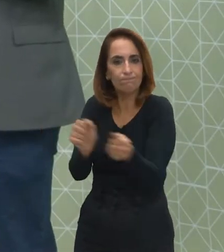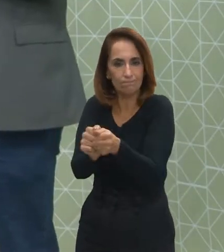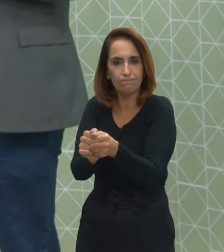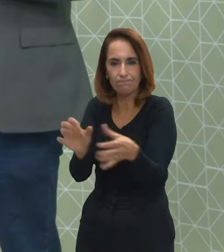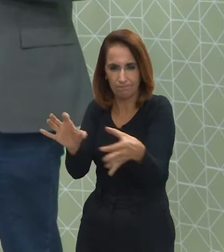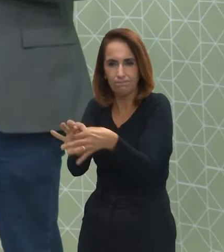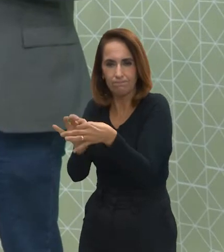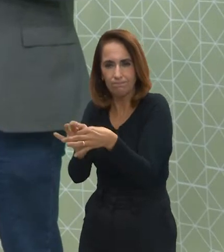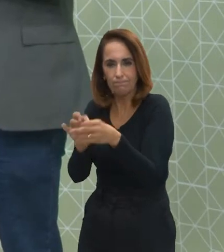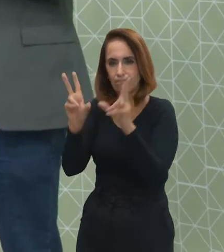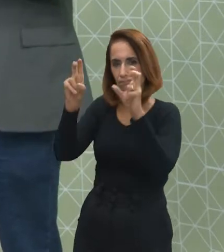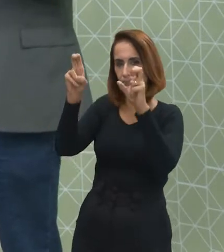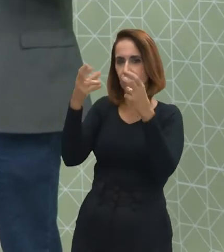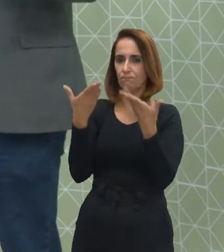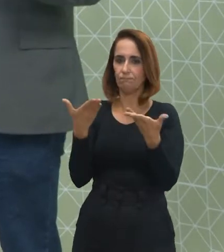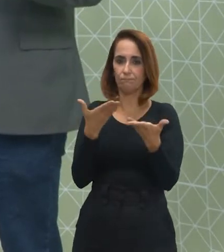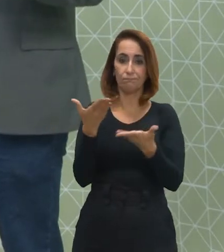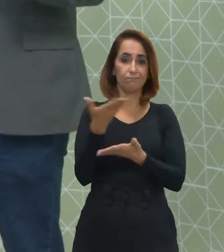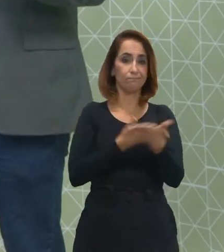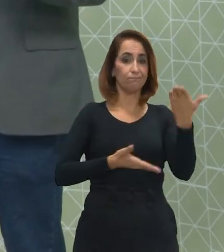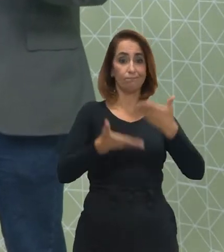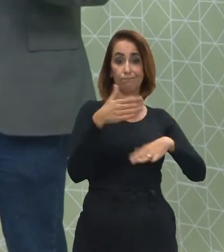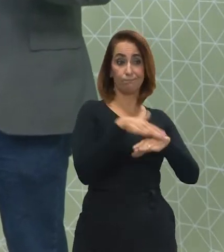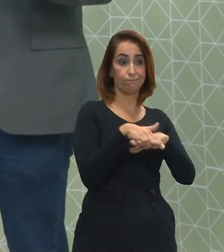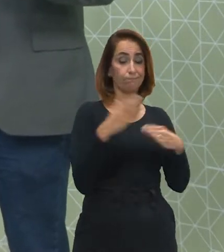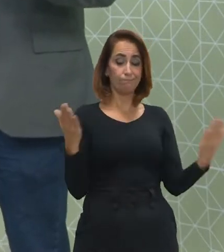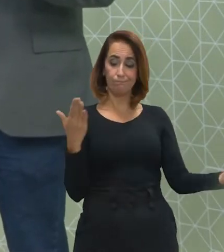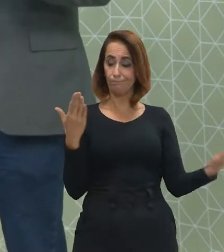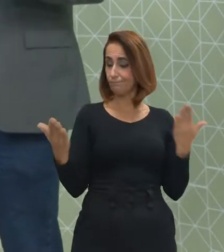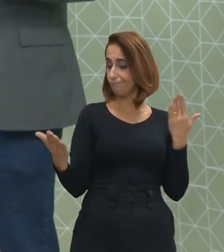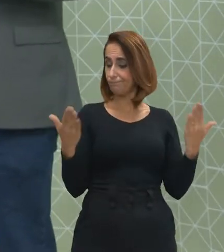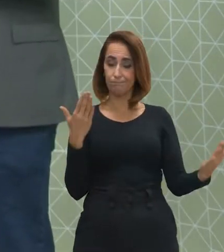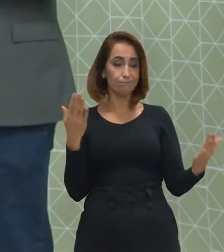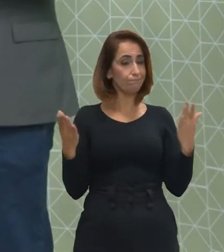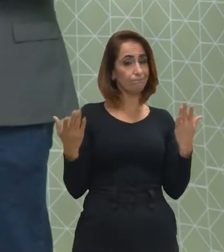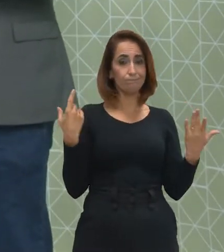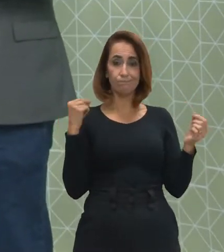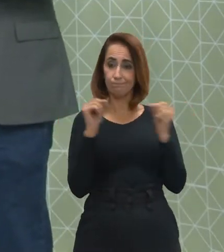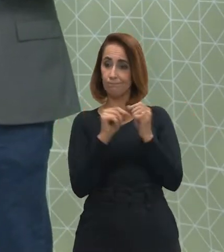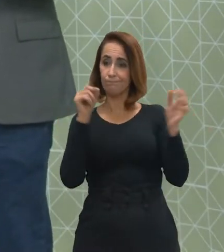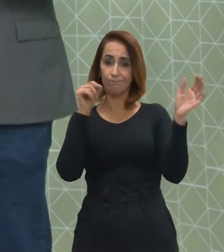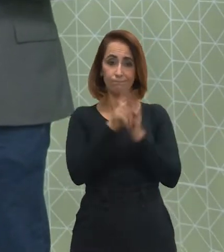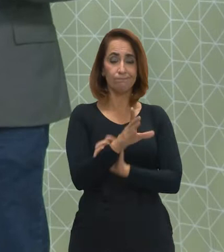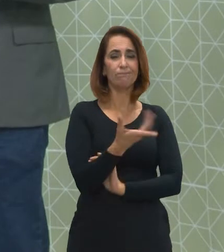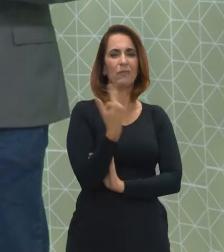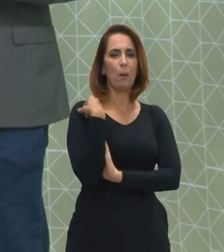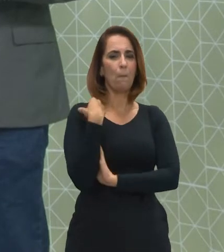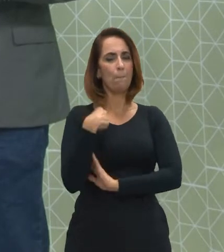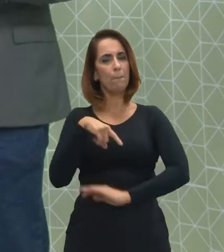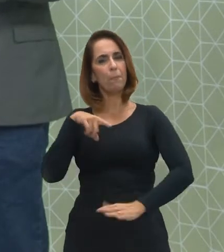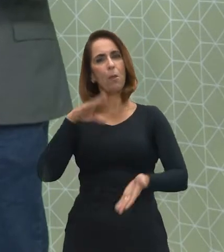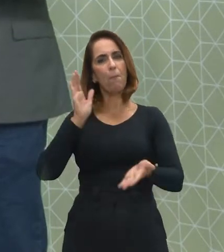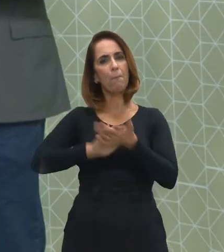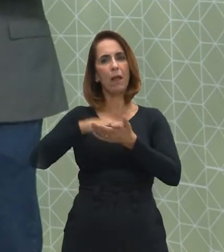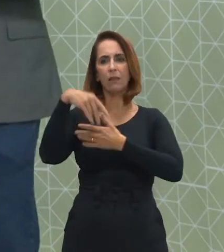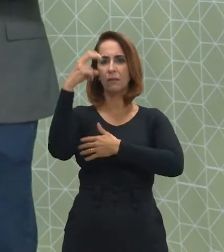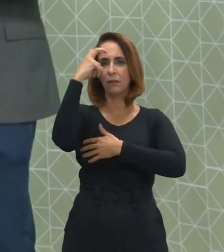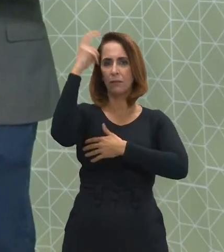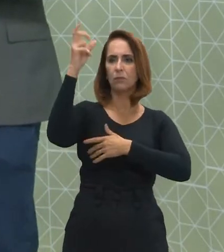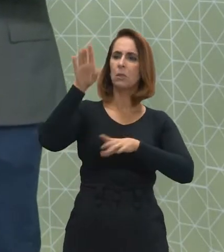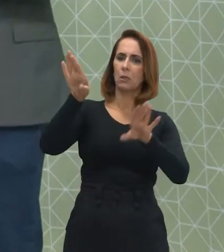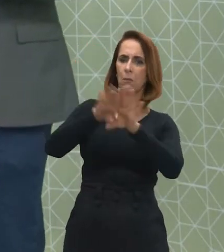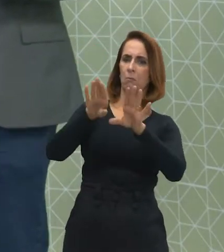dos temas que se dialogam entre si, então fazendo a pergunta ser até mais inteligente e